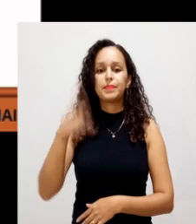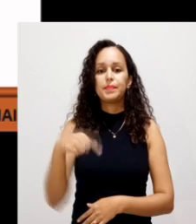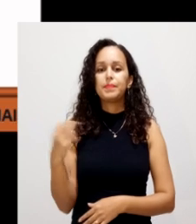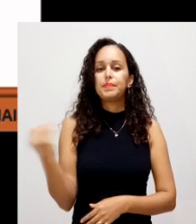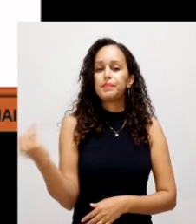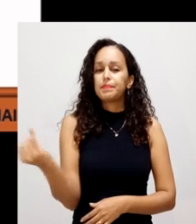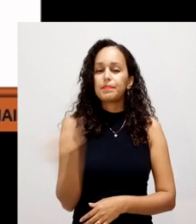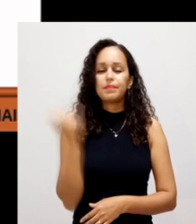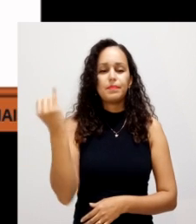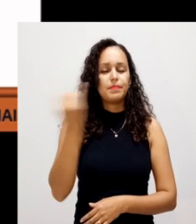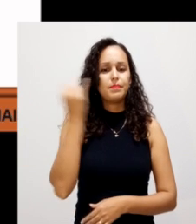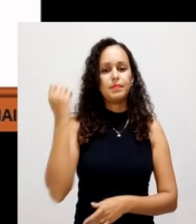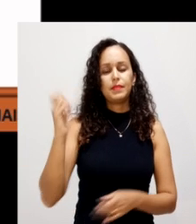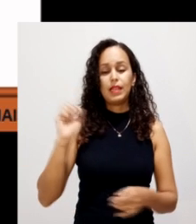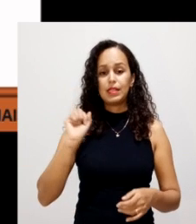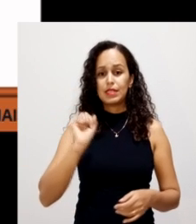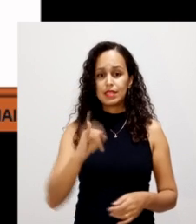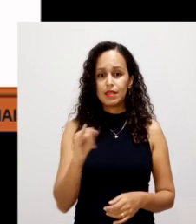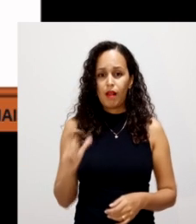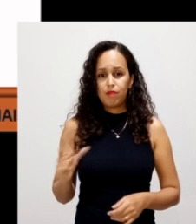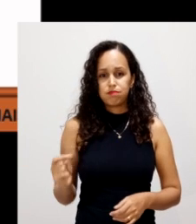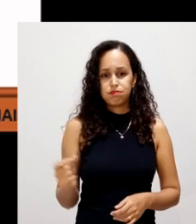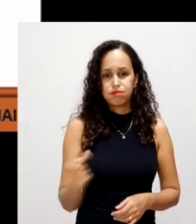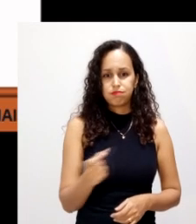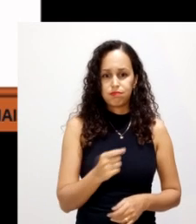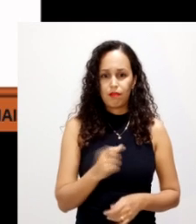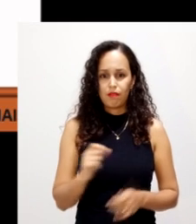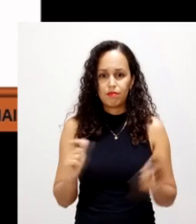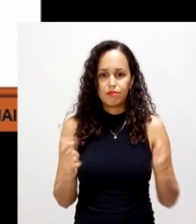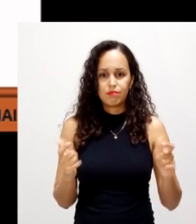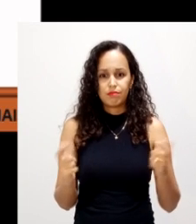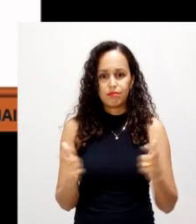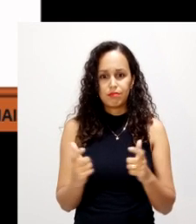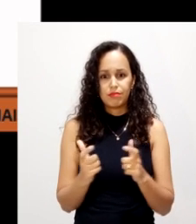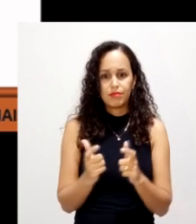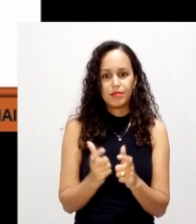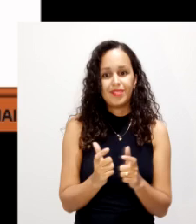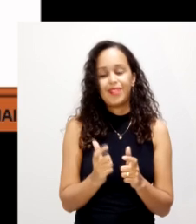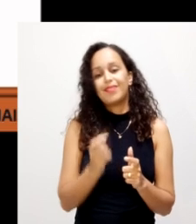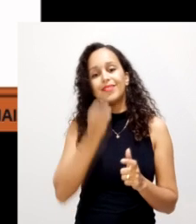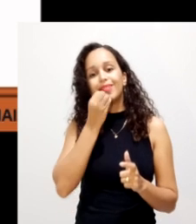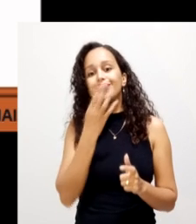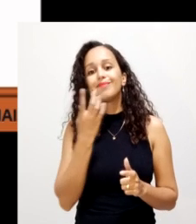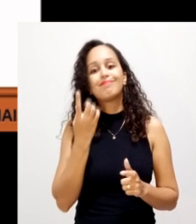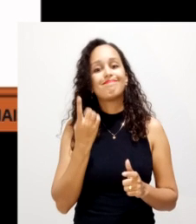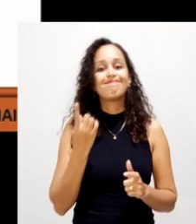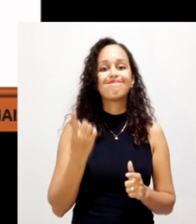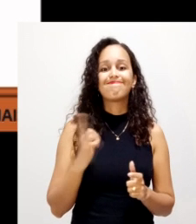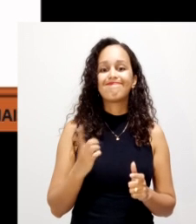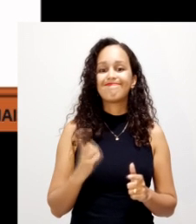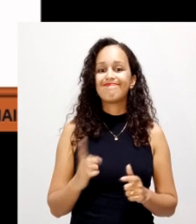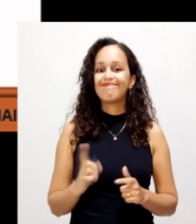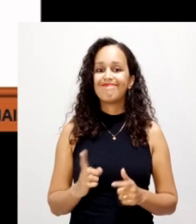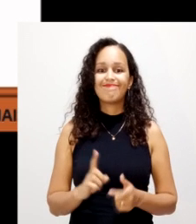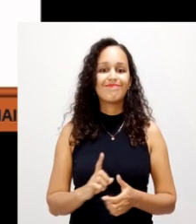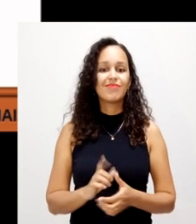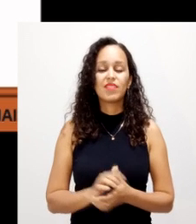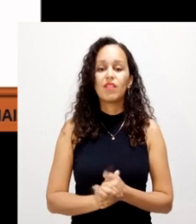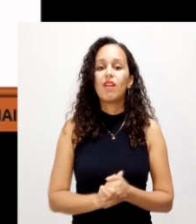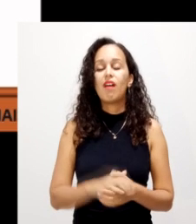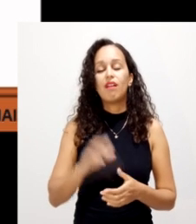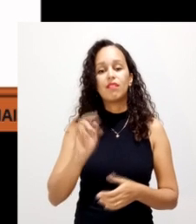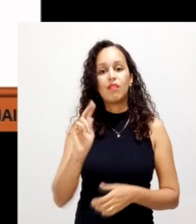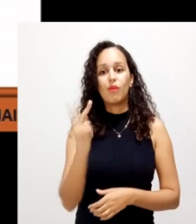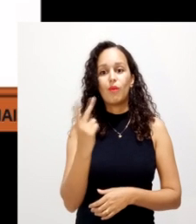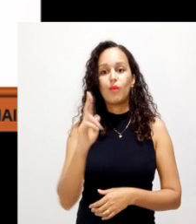Se a atividade microbiana é reduzida, vai criar condições desfavoráveis e aí a gente vai ter não